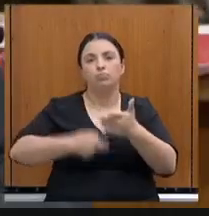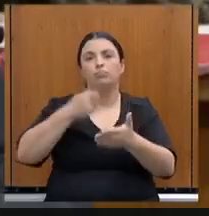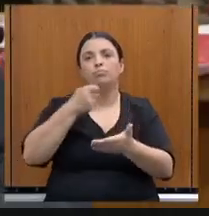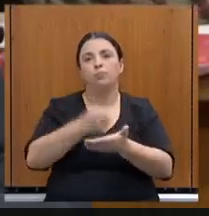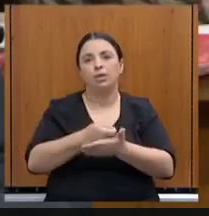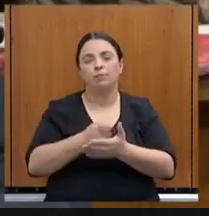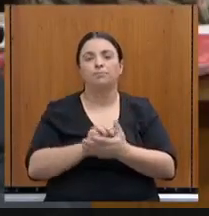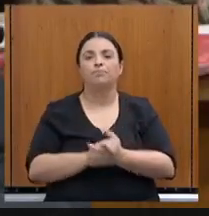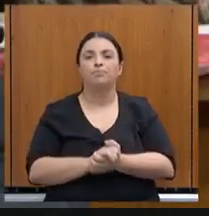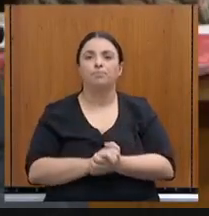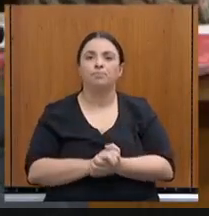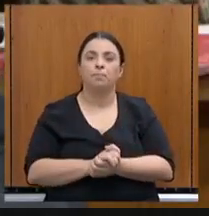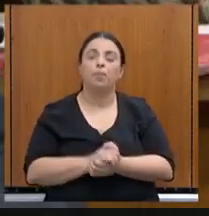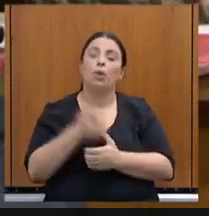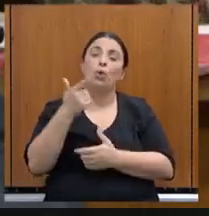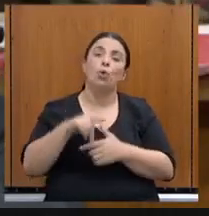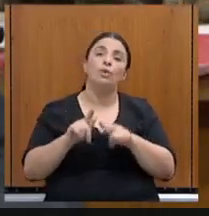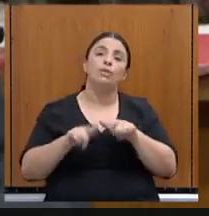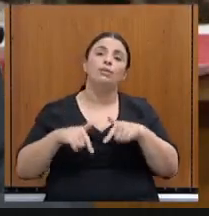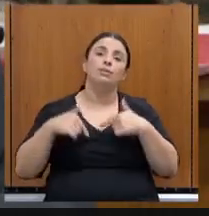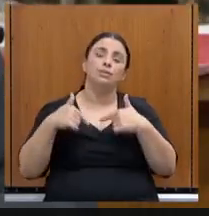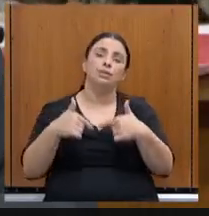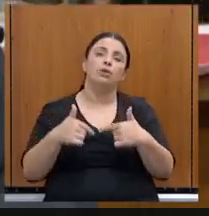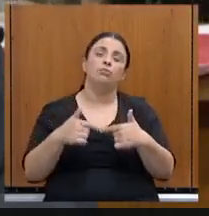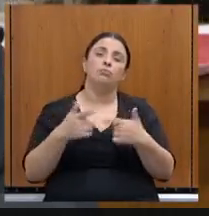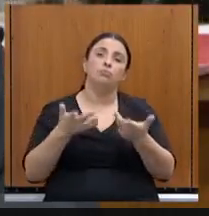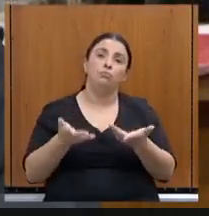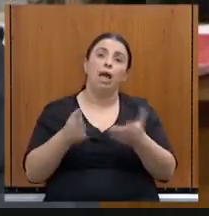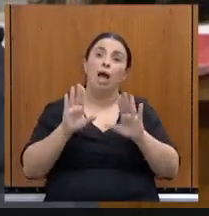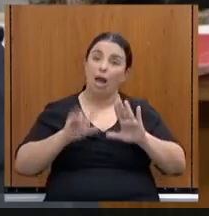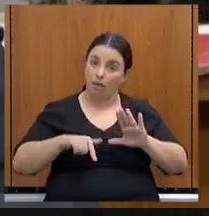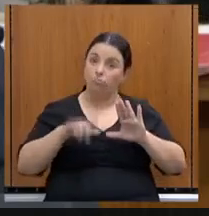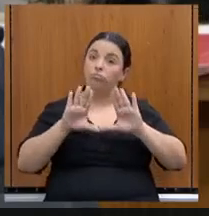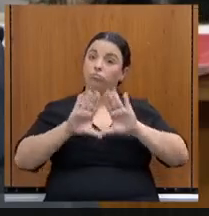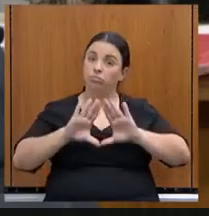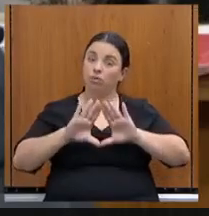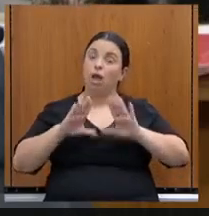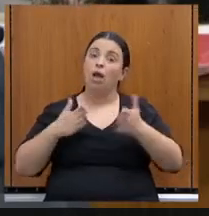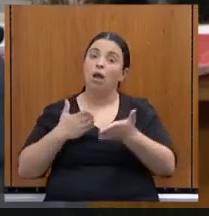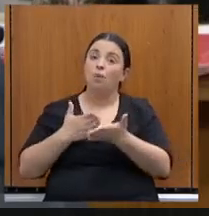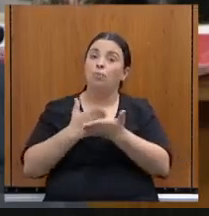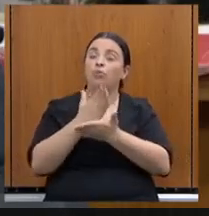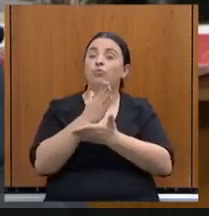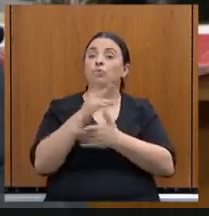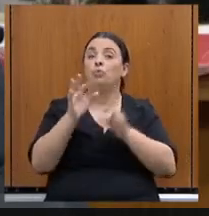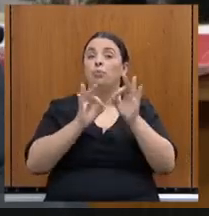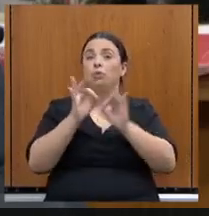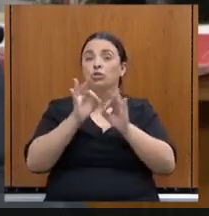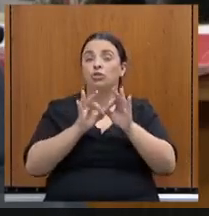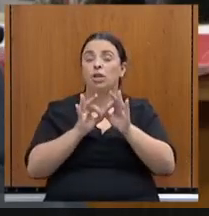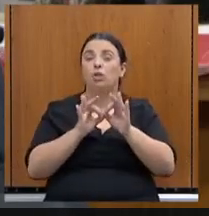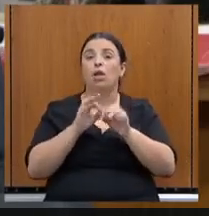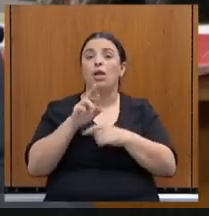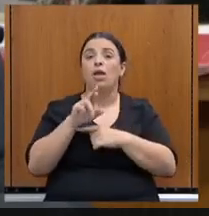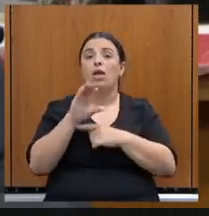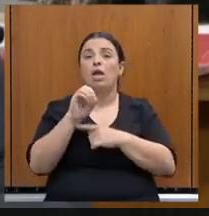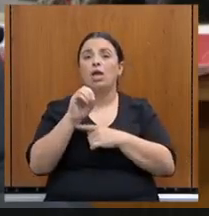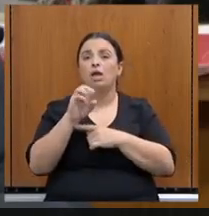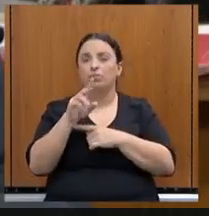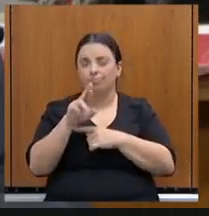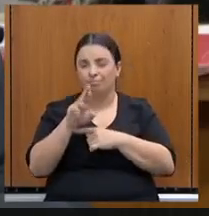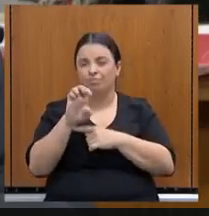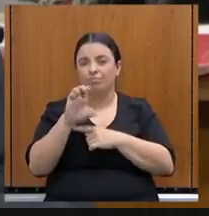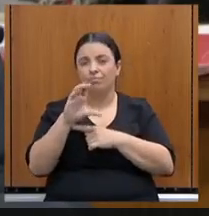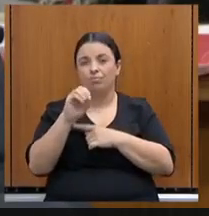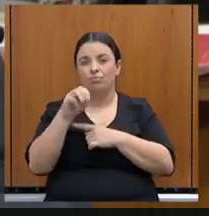Outras ações, a que a Assembleia aprovou dentro do projeto Recomeça Minas, o refis do